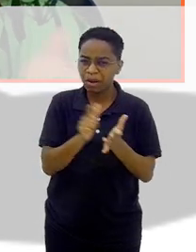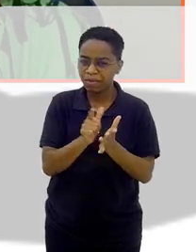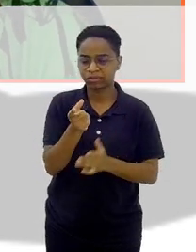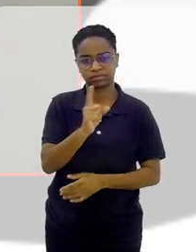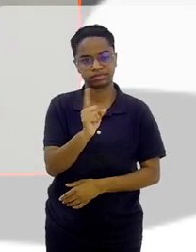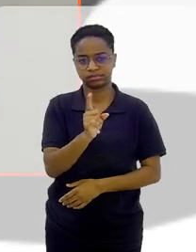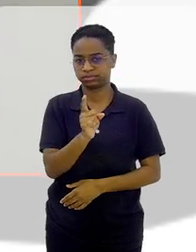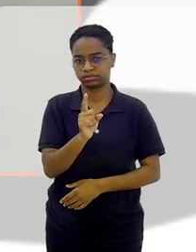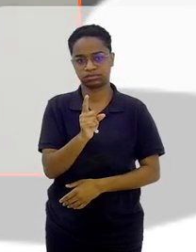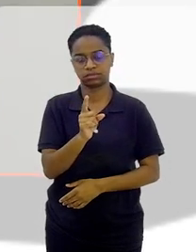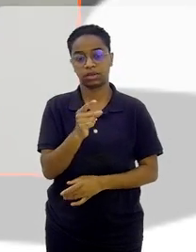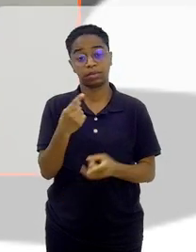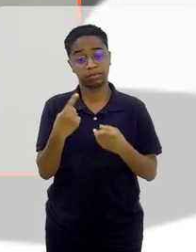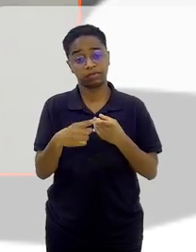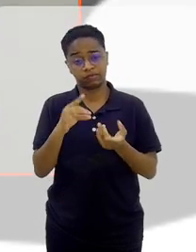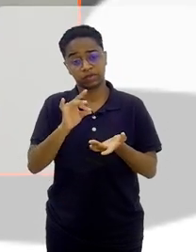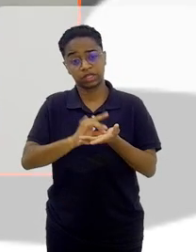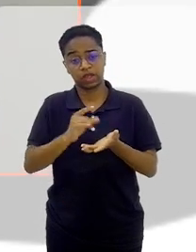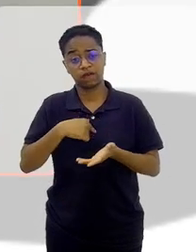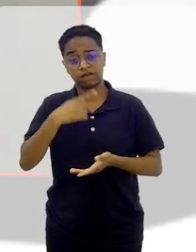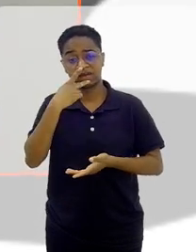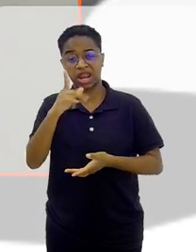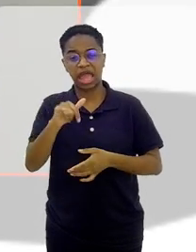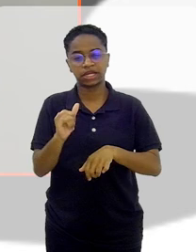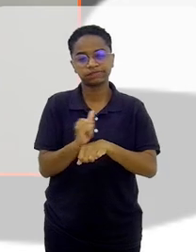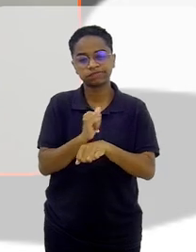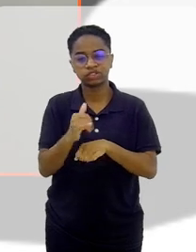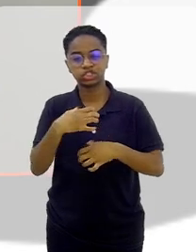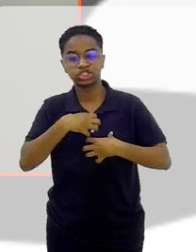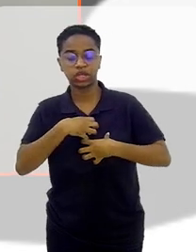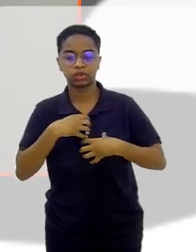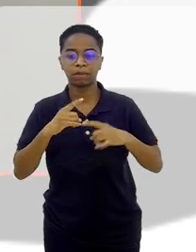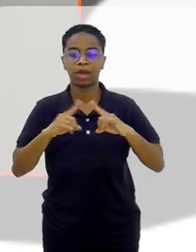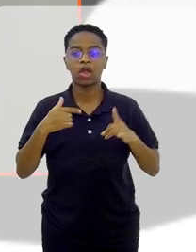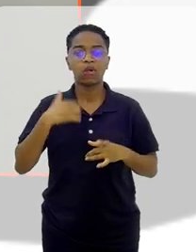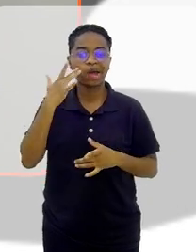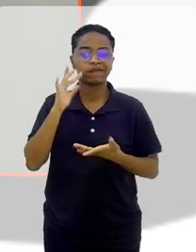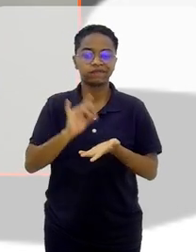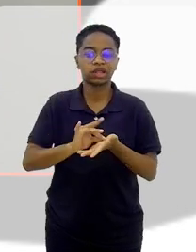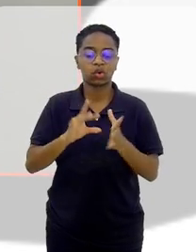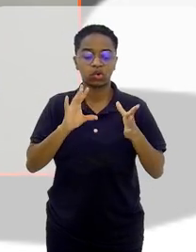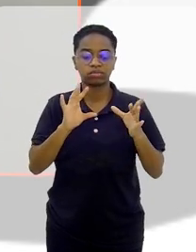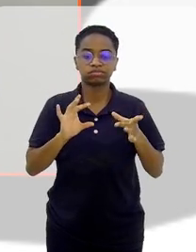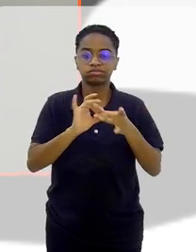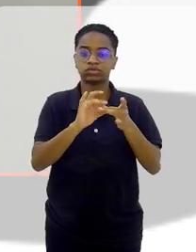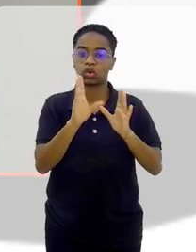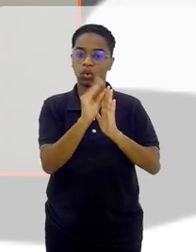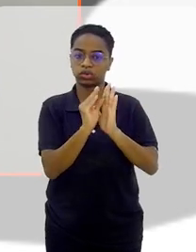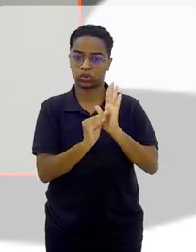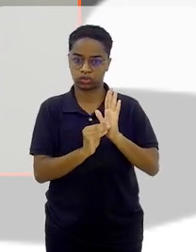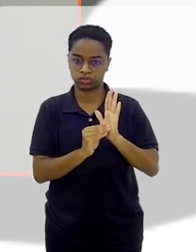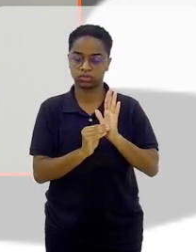papel, né? Que é algo que eu digo que é forma, né? Acho que é muito de conteúdo, né, Cláudia?